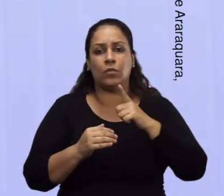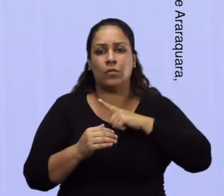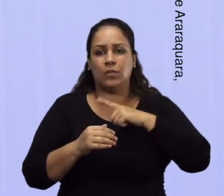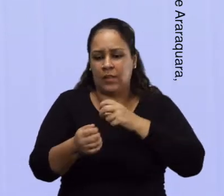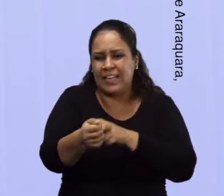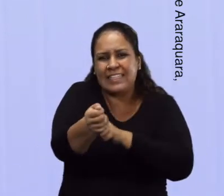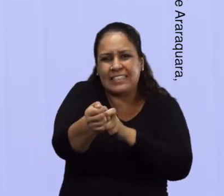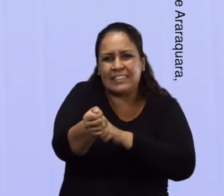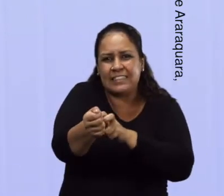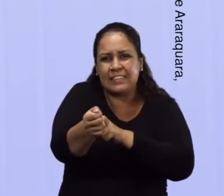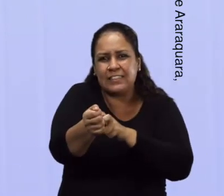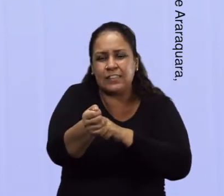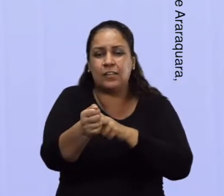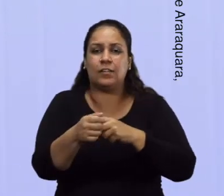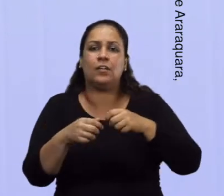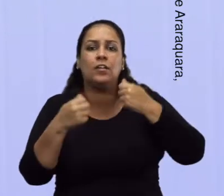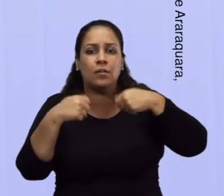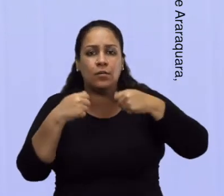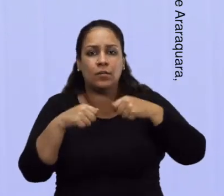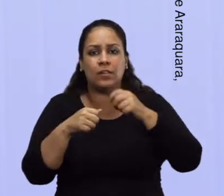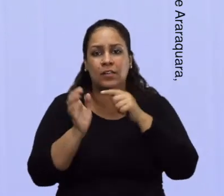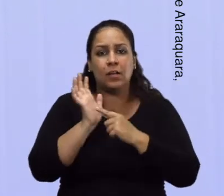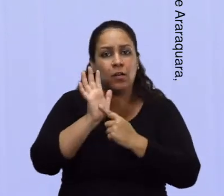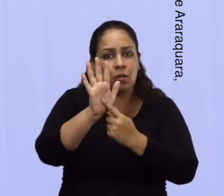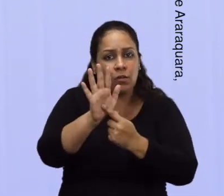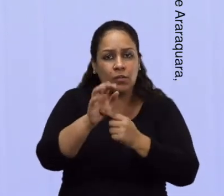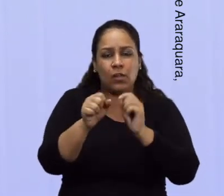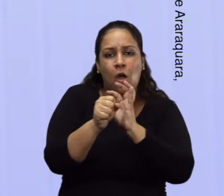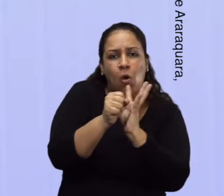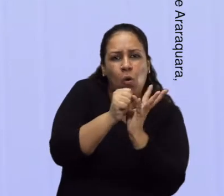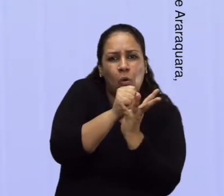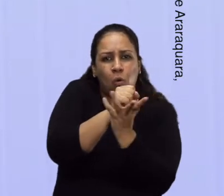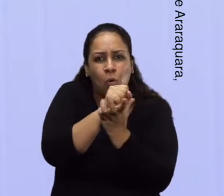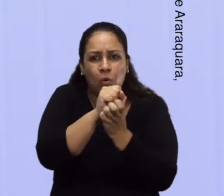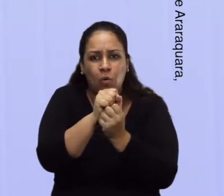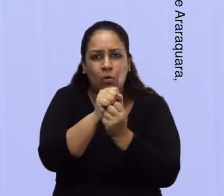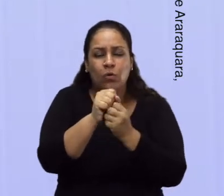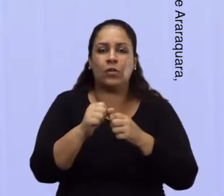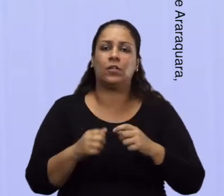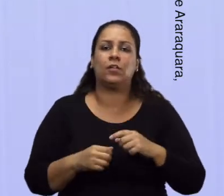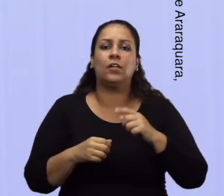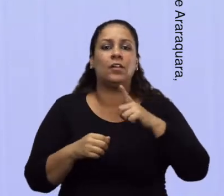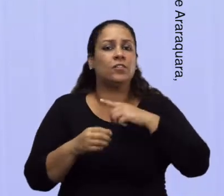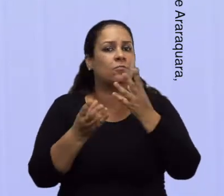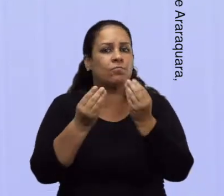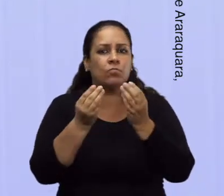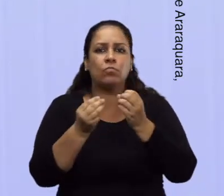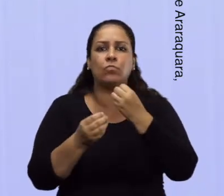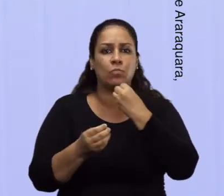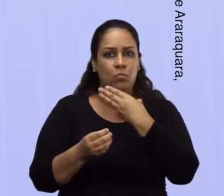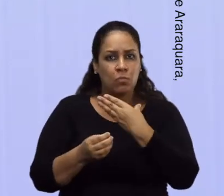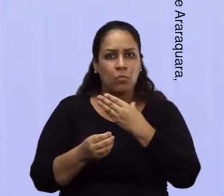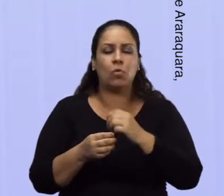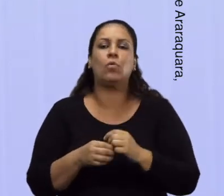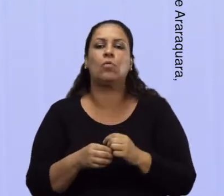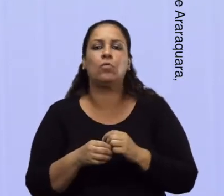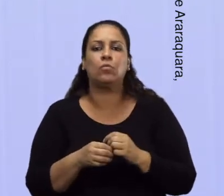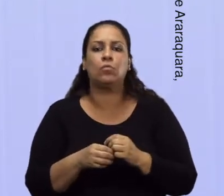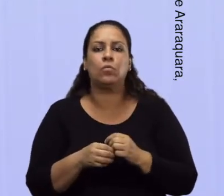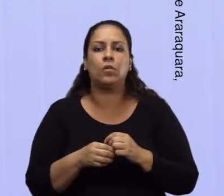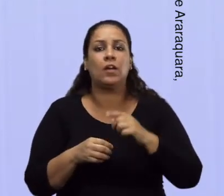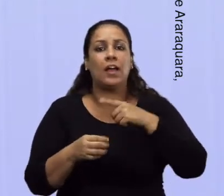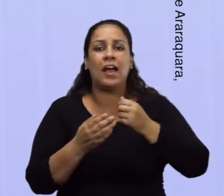grande de testes que possibilitassem o diagnóstico de Covid-19. Então, isso foi um grande